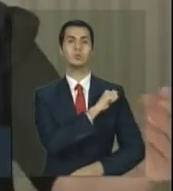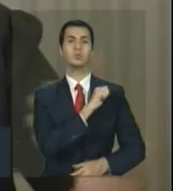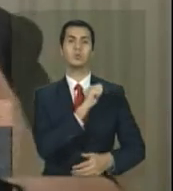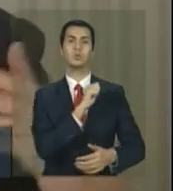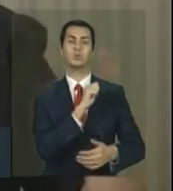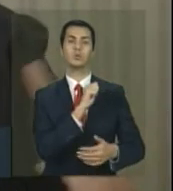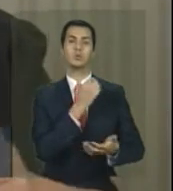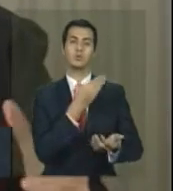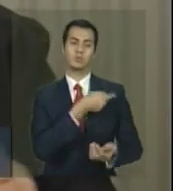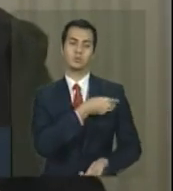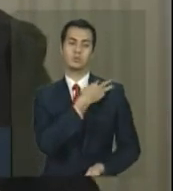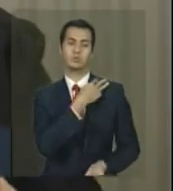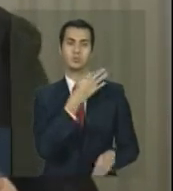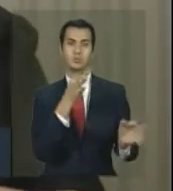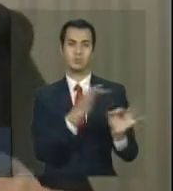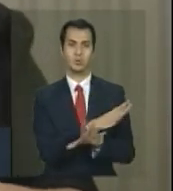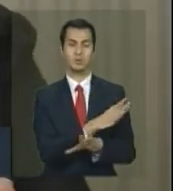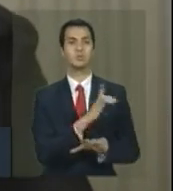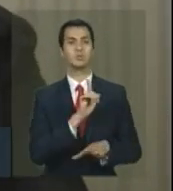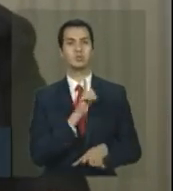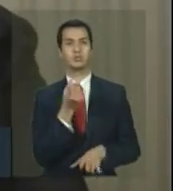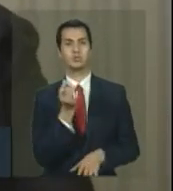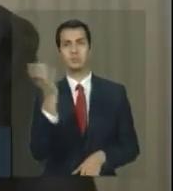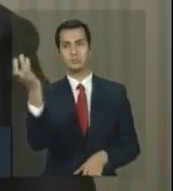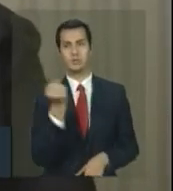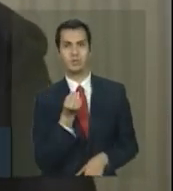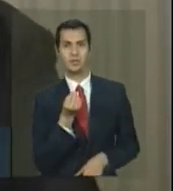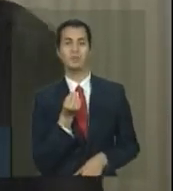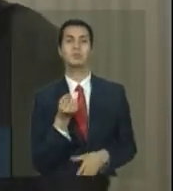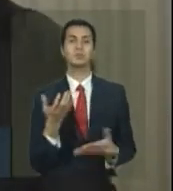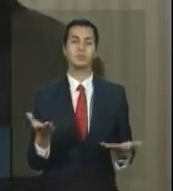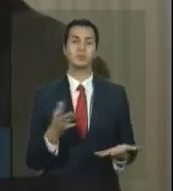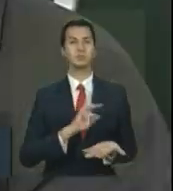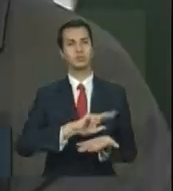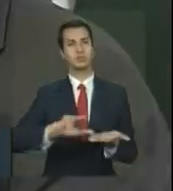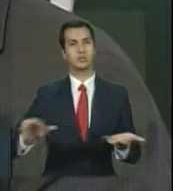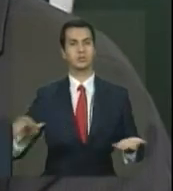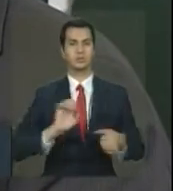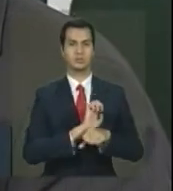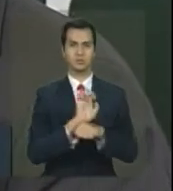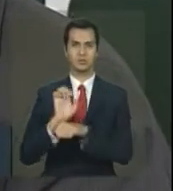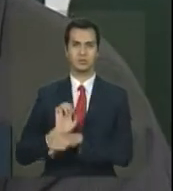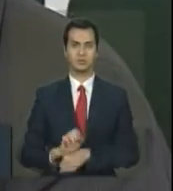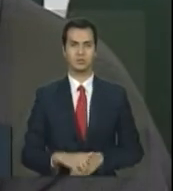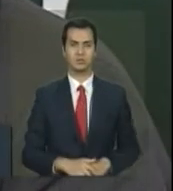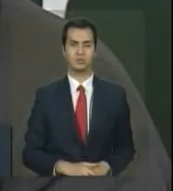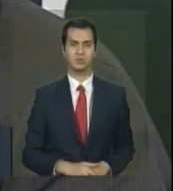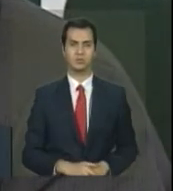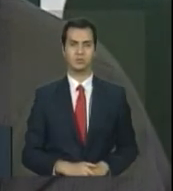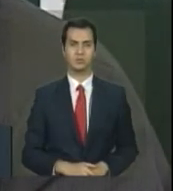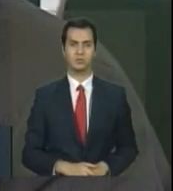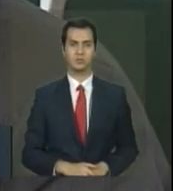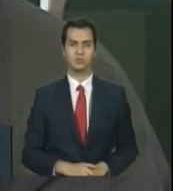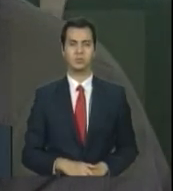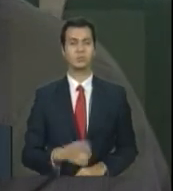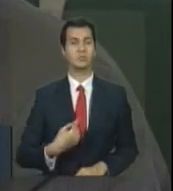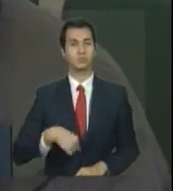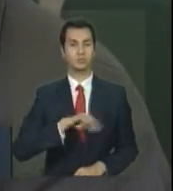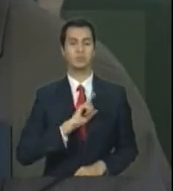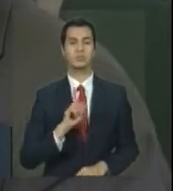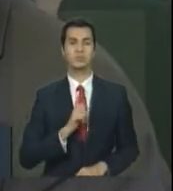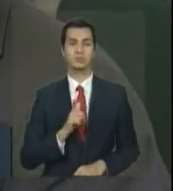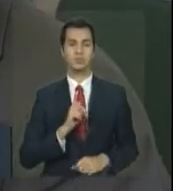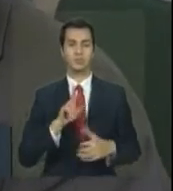recebe a bolsa. Então, você tem desenhos diferenciados para cada um dos estados. Nós até temos um mapa, podemos